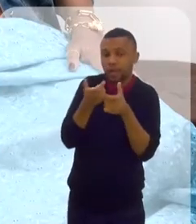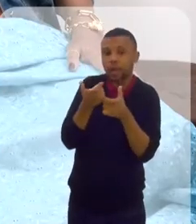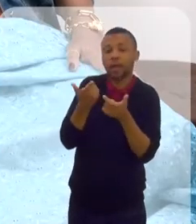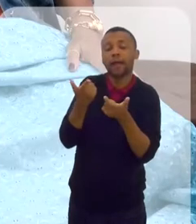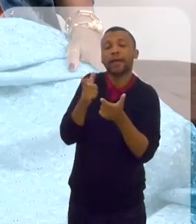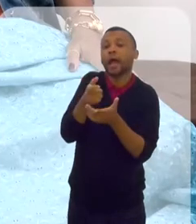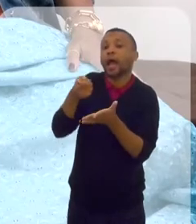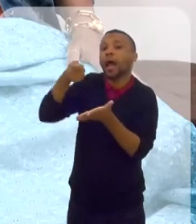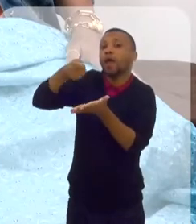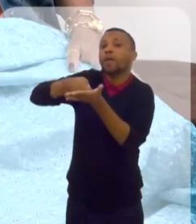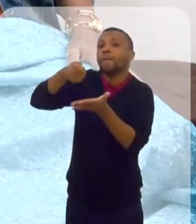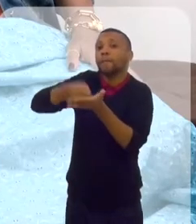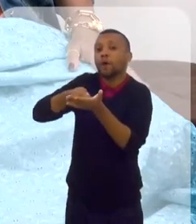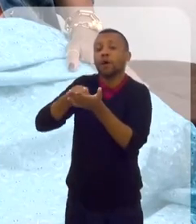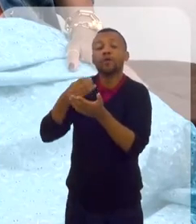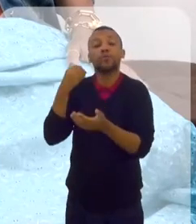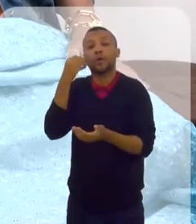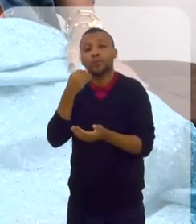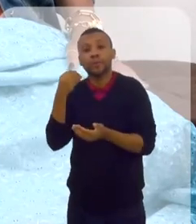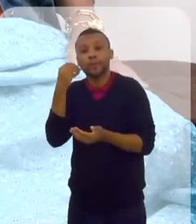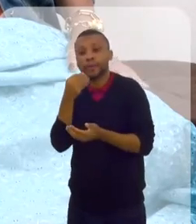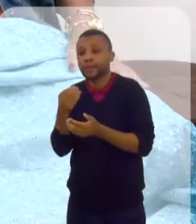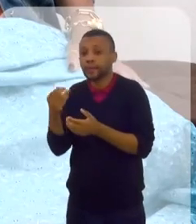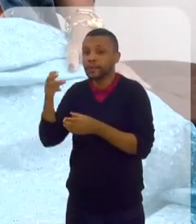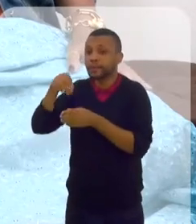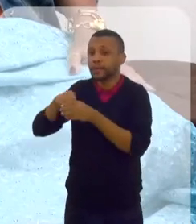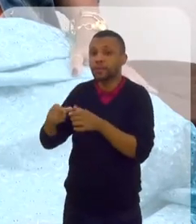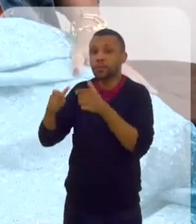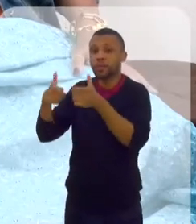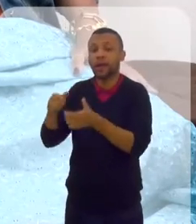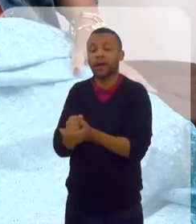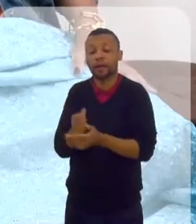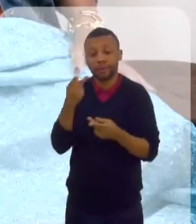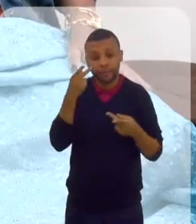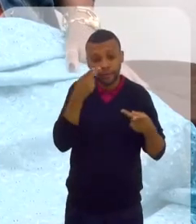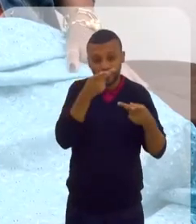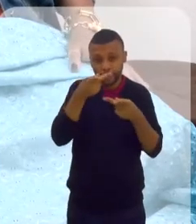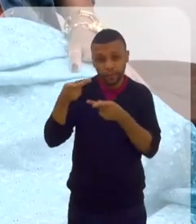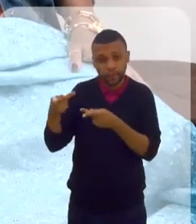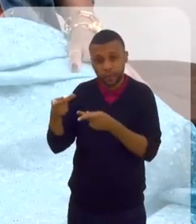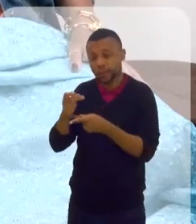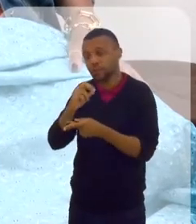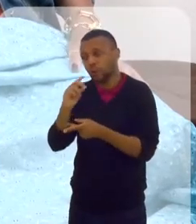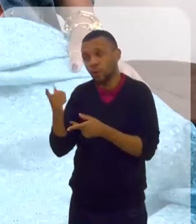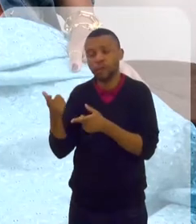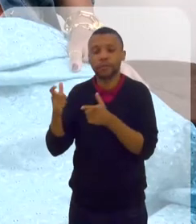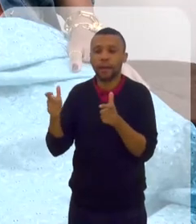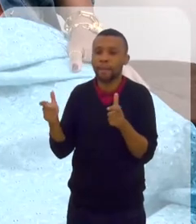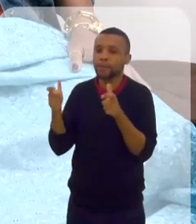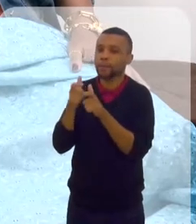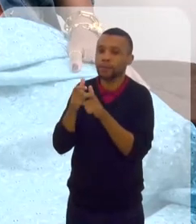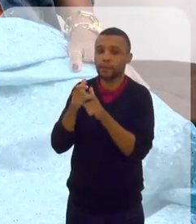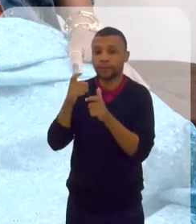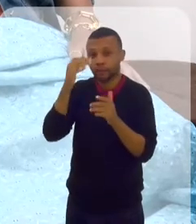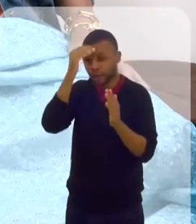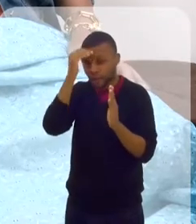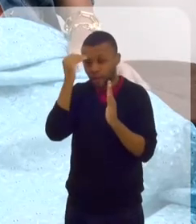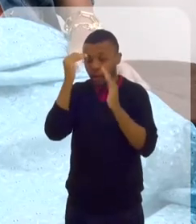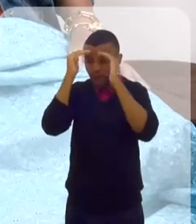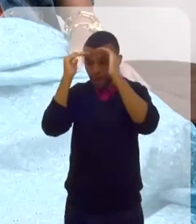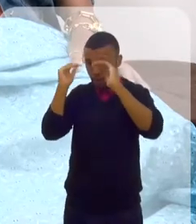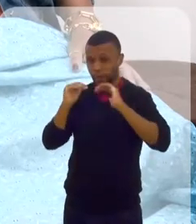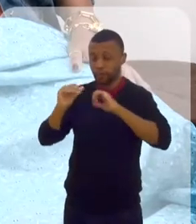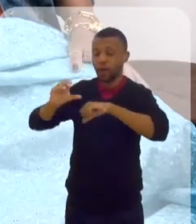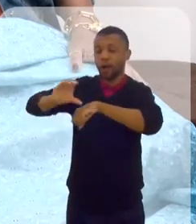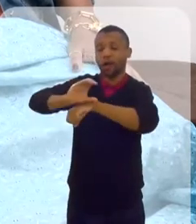impor sua realidade dentro de um local que você... Vamos falar assim, ah, você é visitante ou você é uma minoria. O respeito, a Constituição te garante.